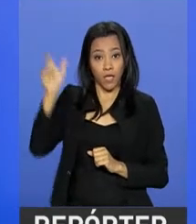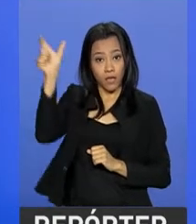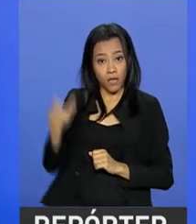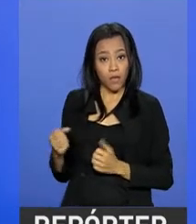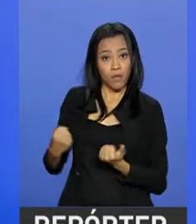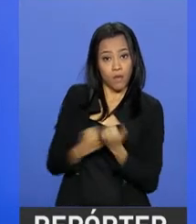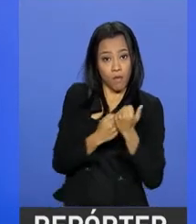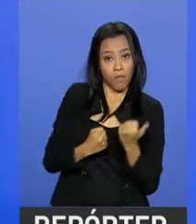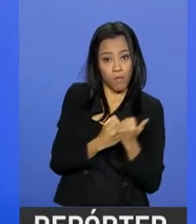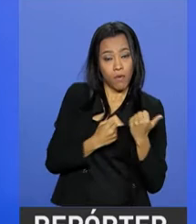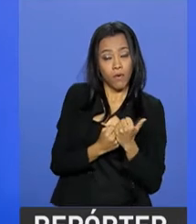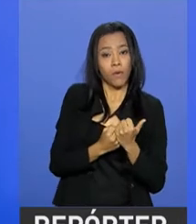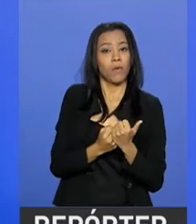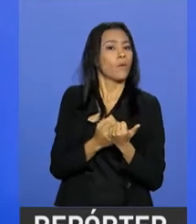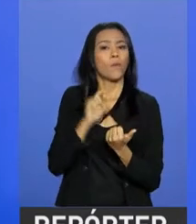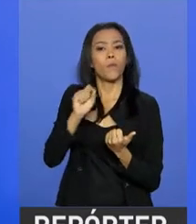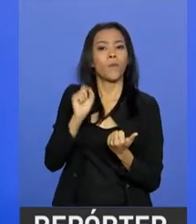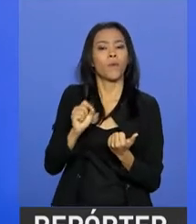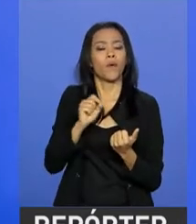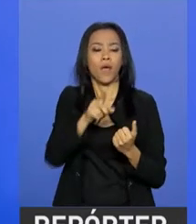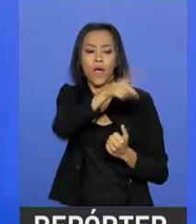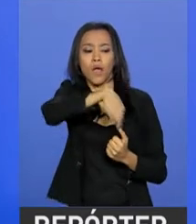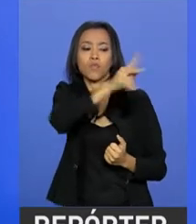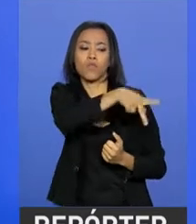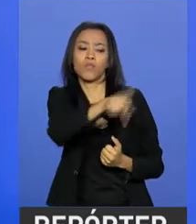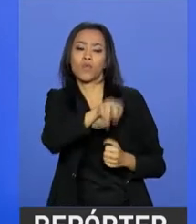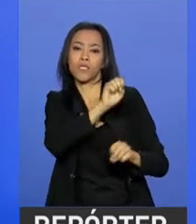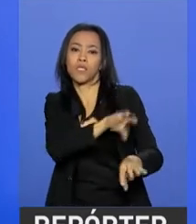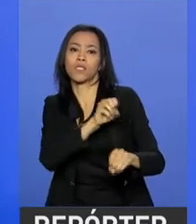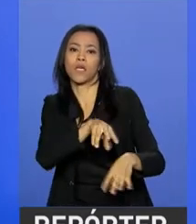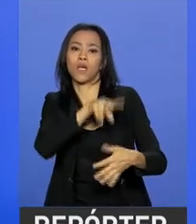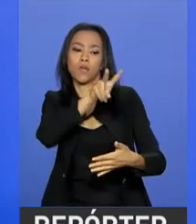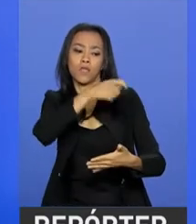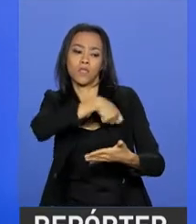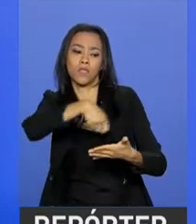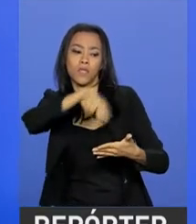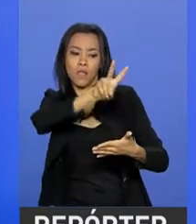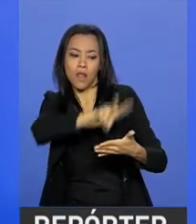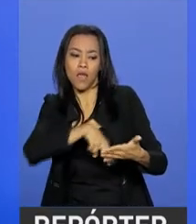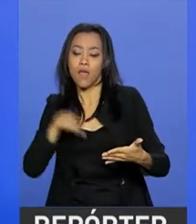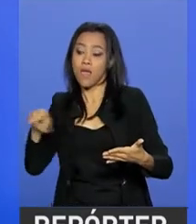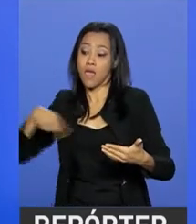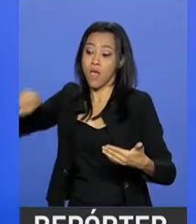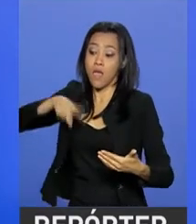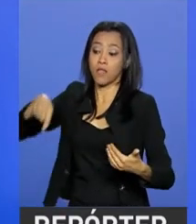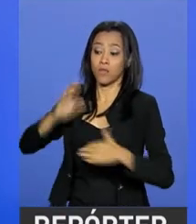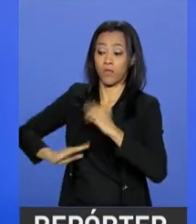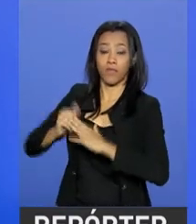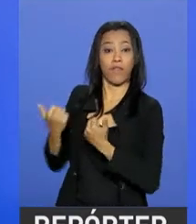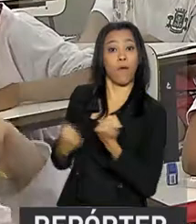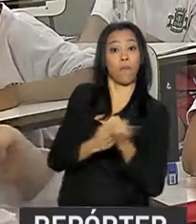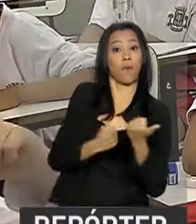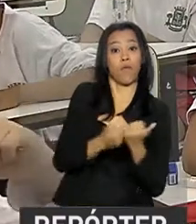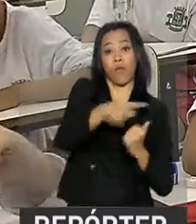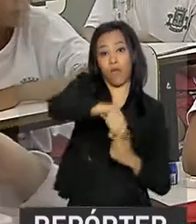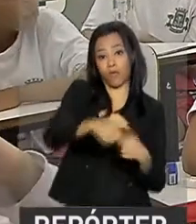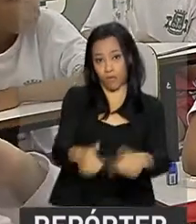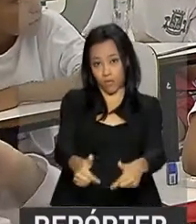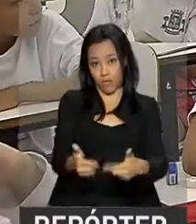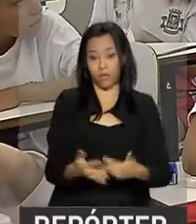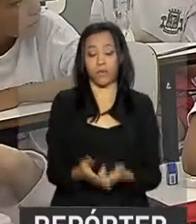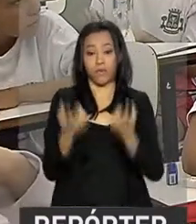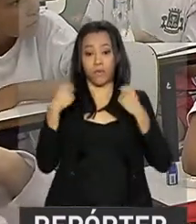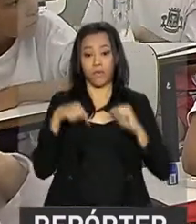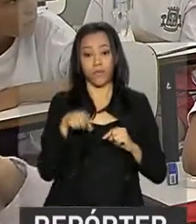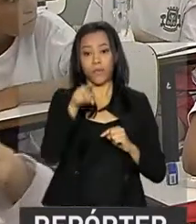de alfabetização que vai auxiliar os professores alfabetizadores nessa missão extremamente importante. A expectativa